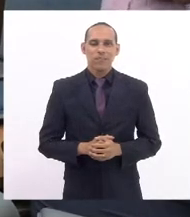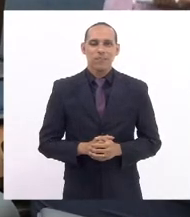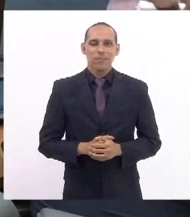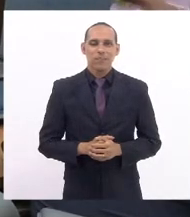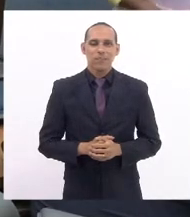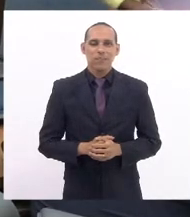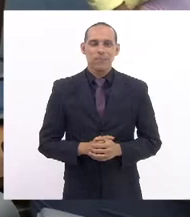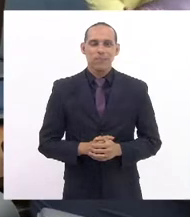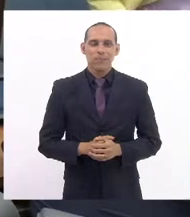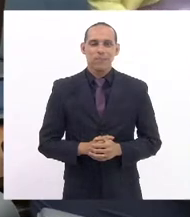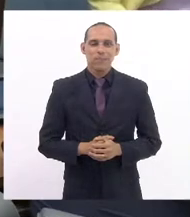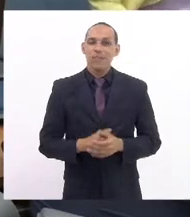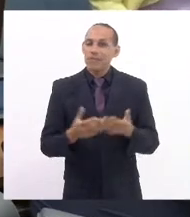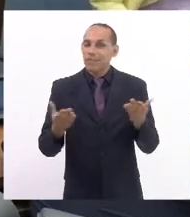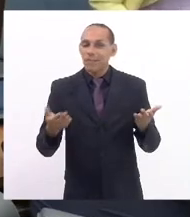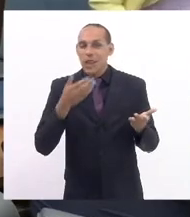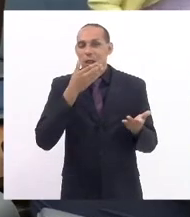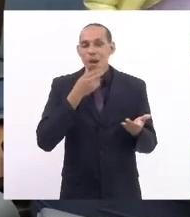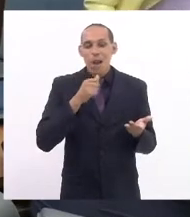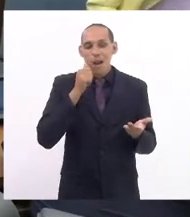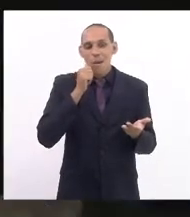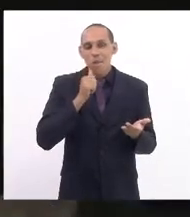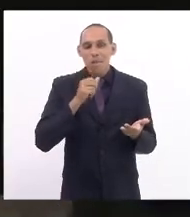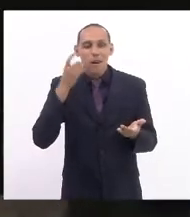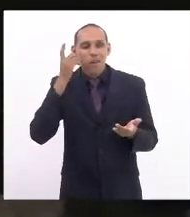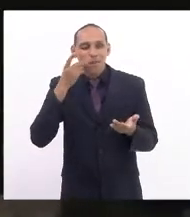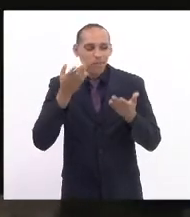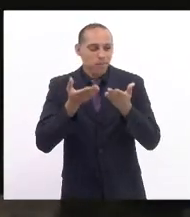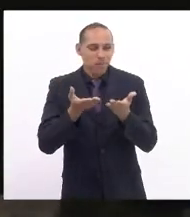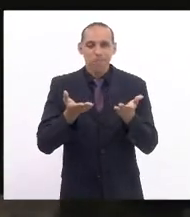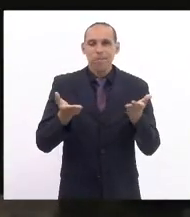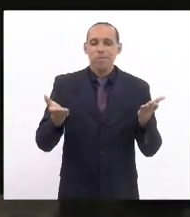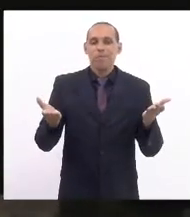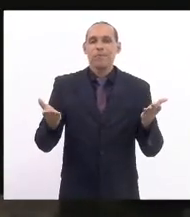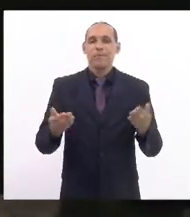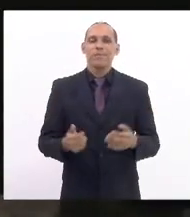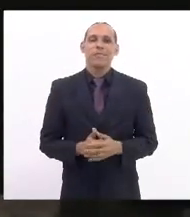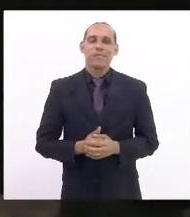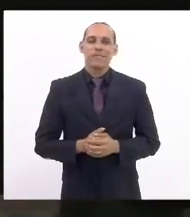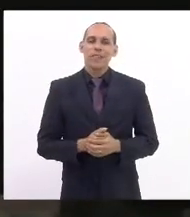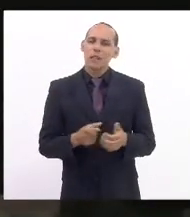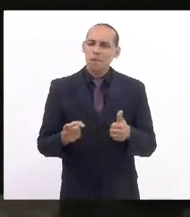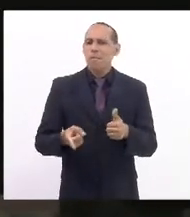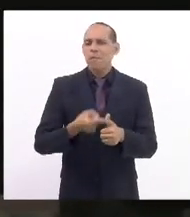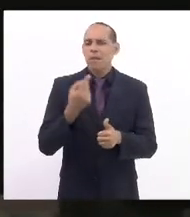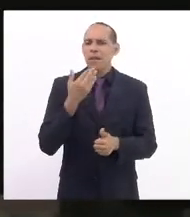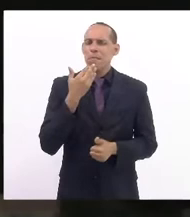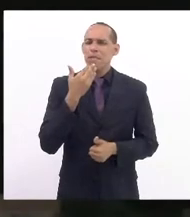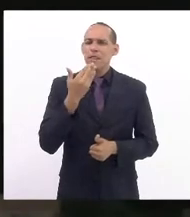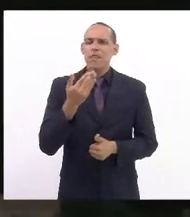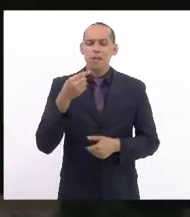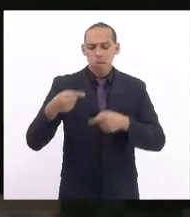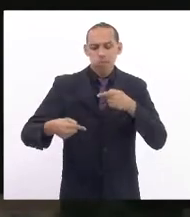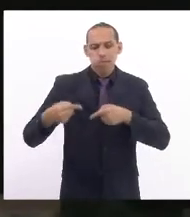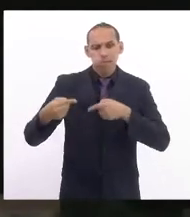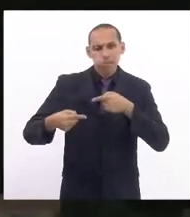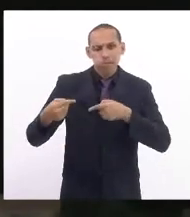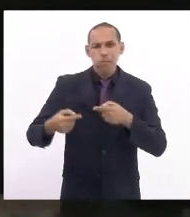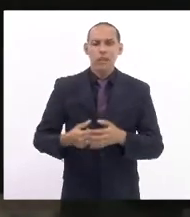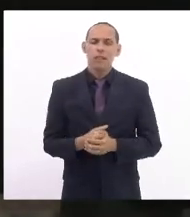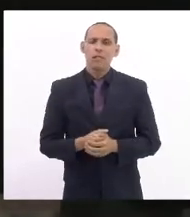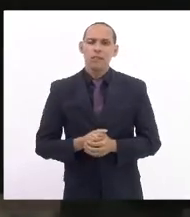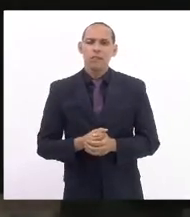Bem senhoras e senhores deputados primeiro eu pedi para discutir esse PL